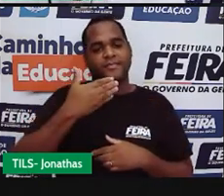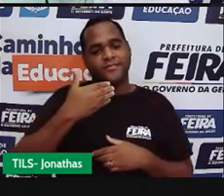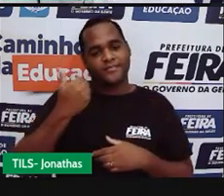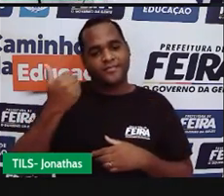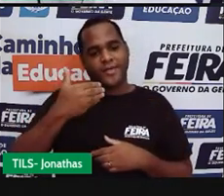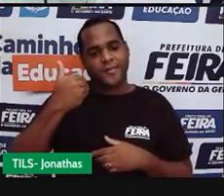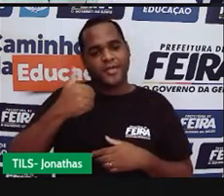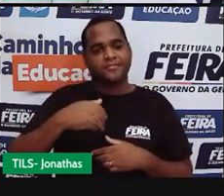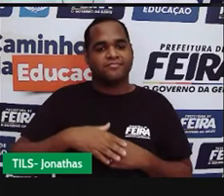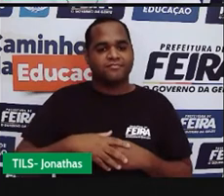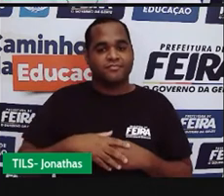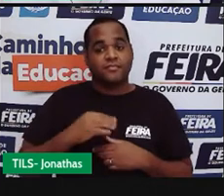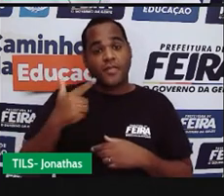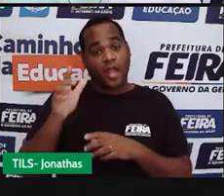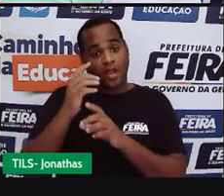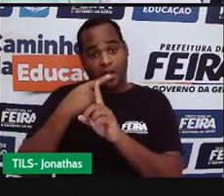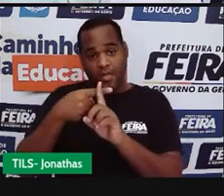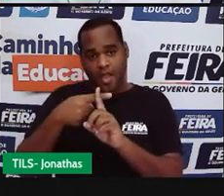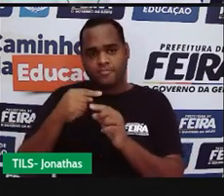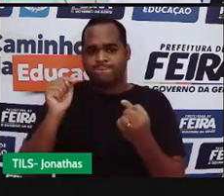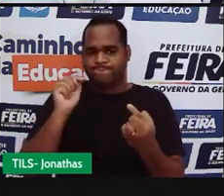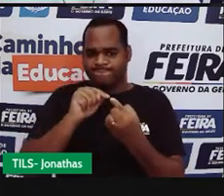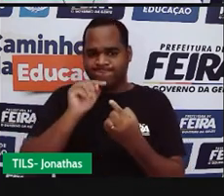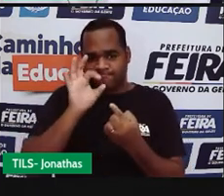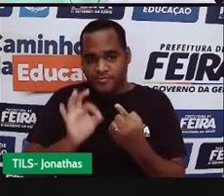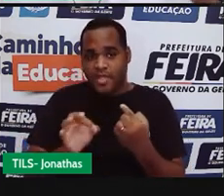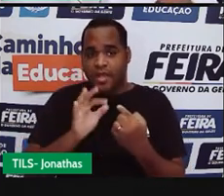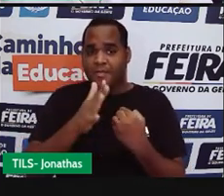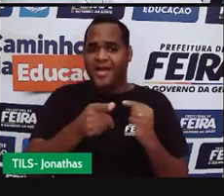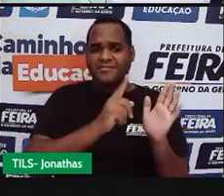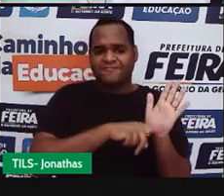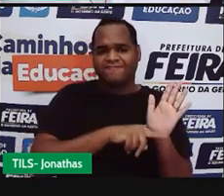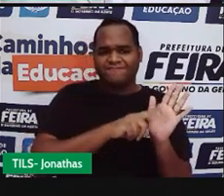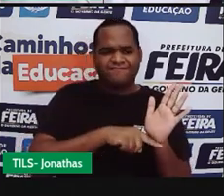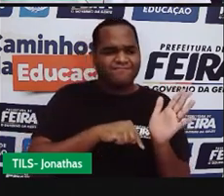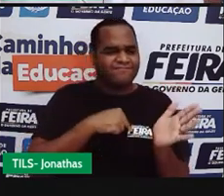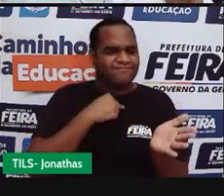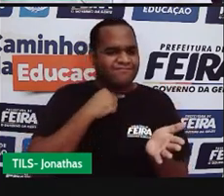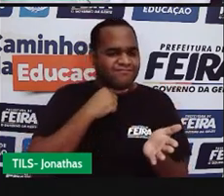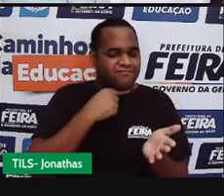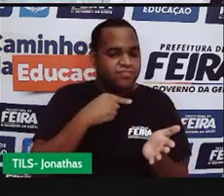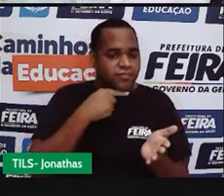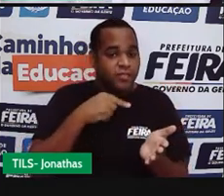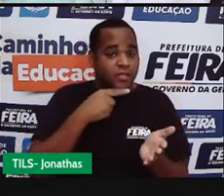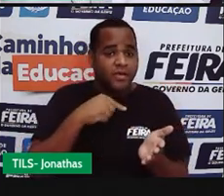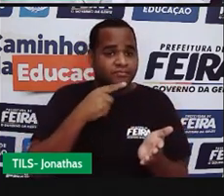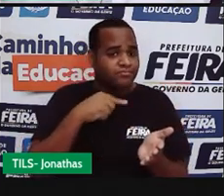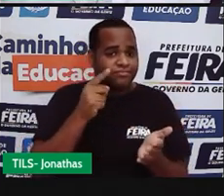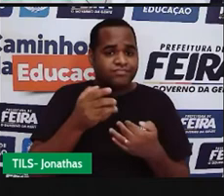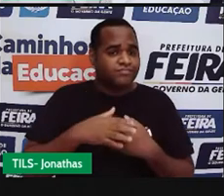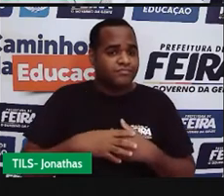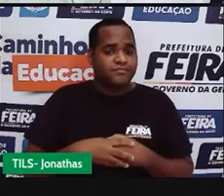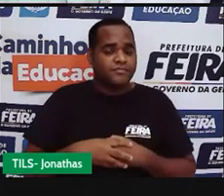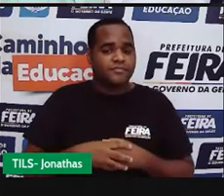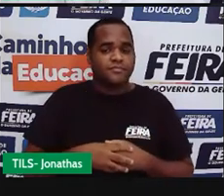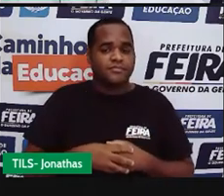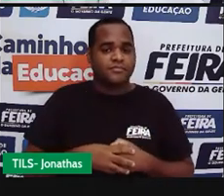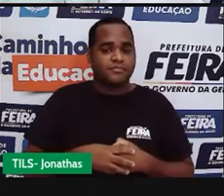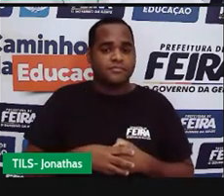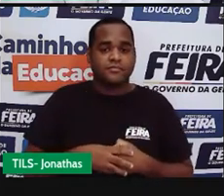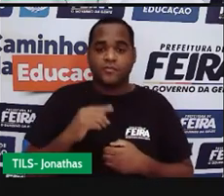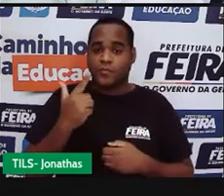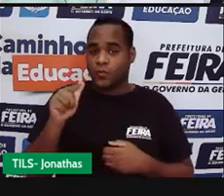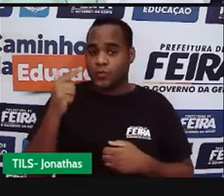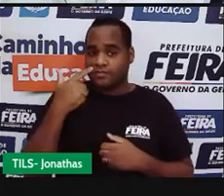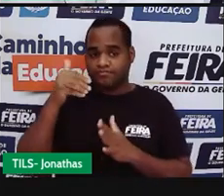funcionou. Mas na continha de menos, que tinha que dar menor do que cinco, não deu. E